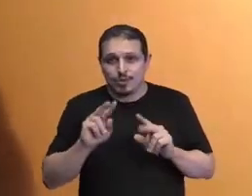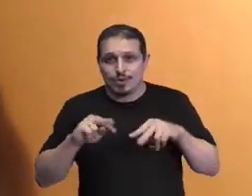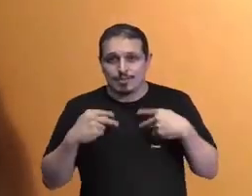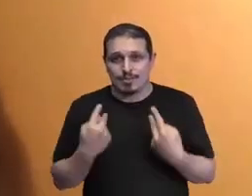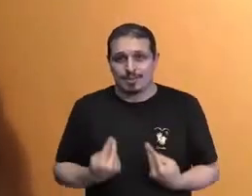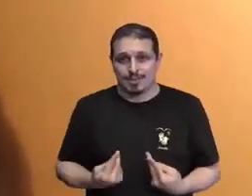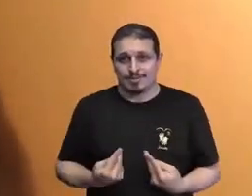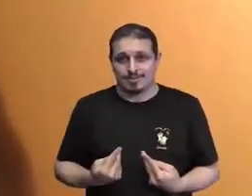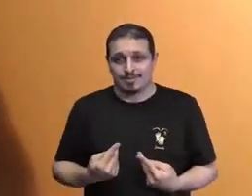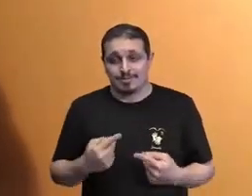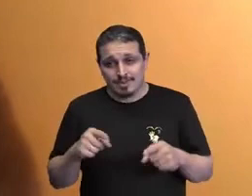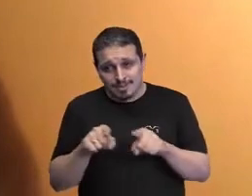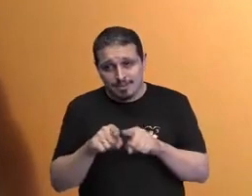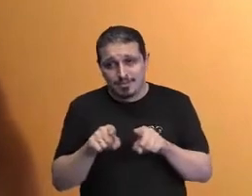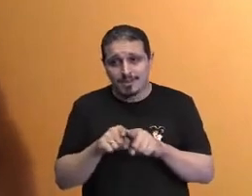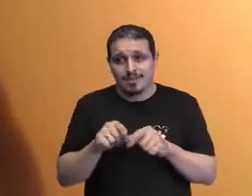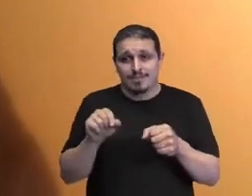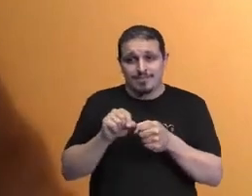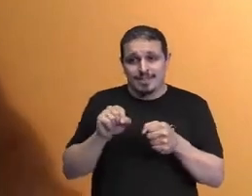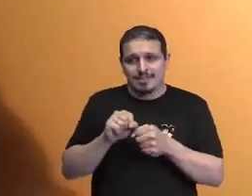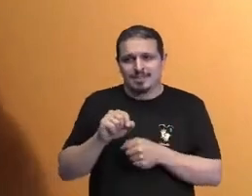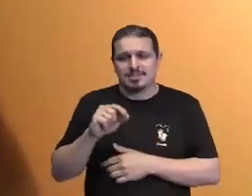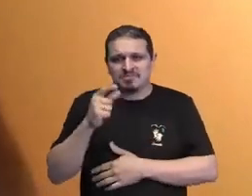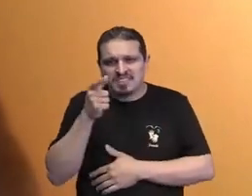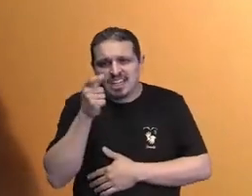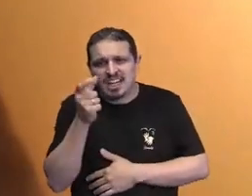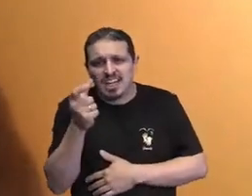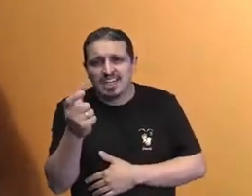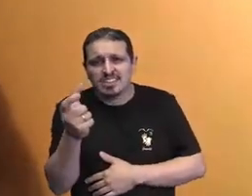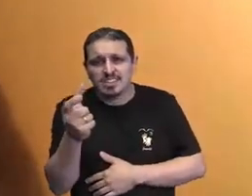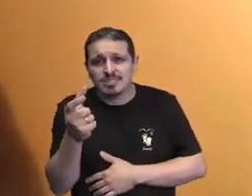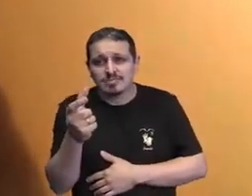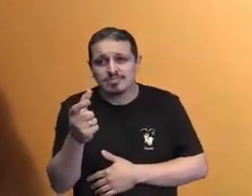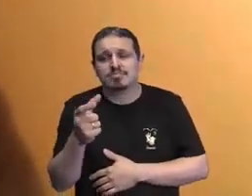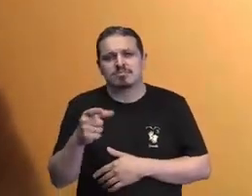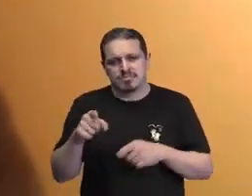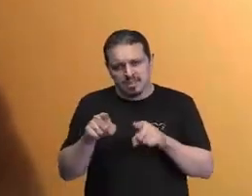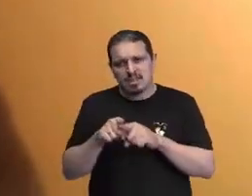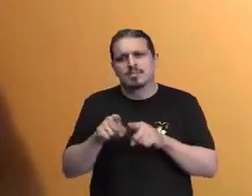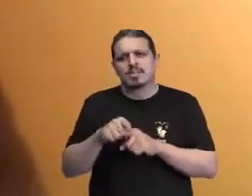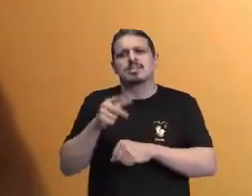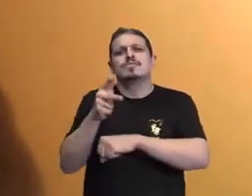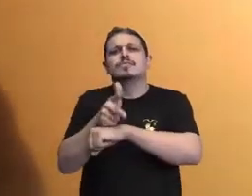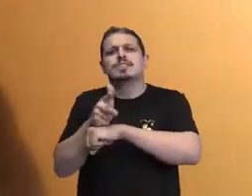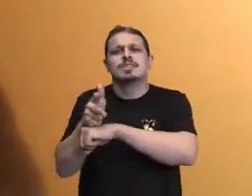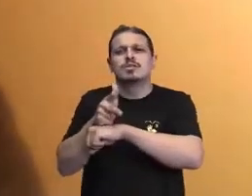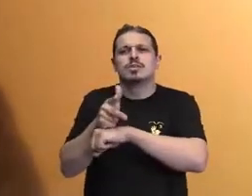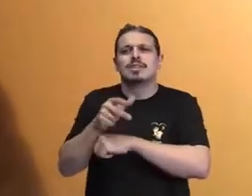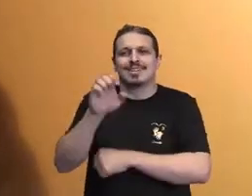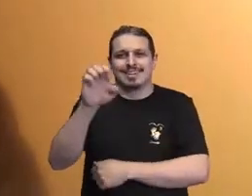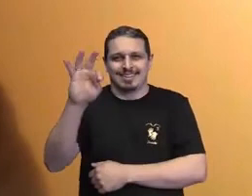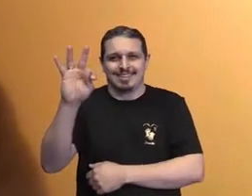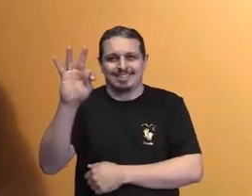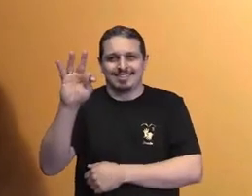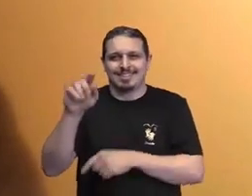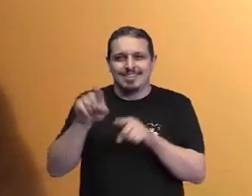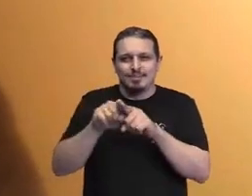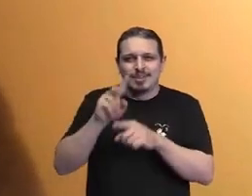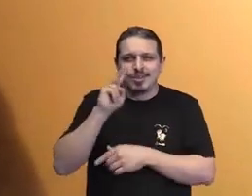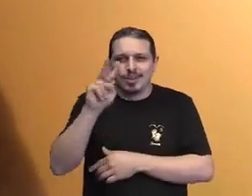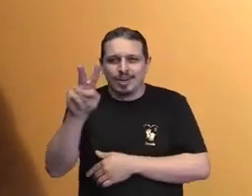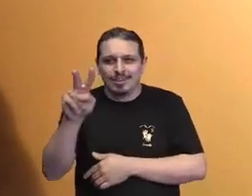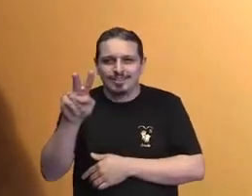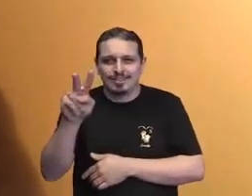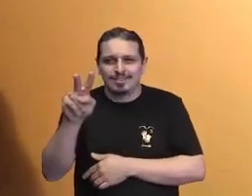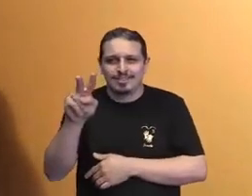interessante, porque o Spielberg no E.T. coloca a cena representativa. Vocês se lembram os meninos